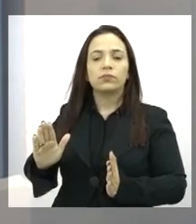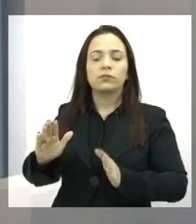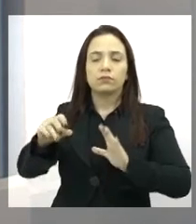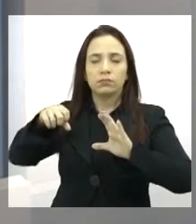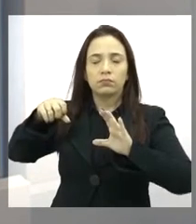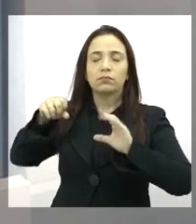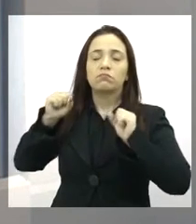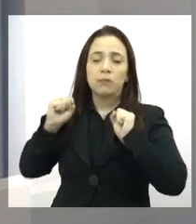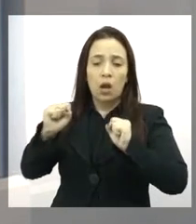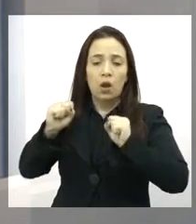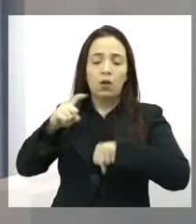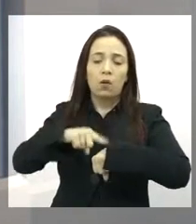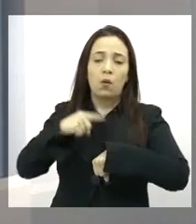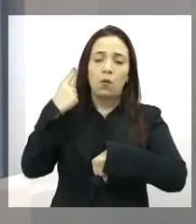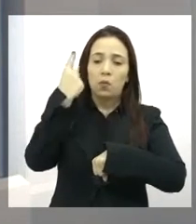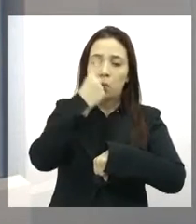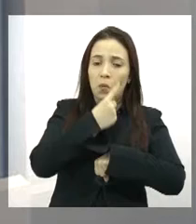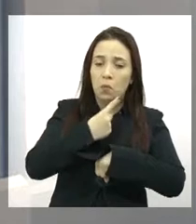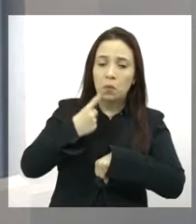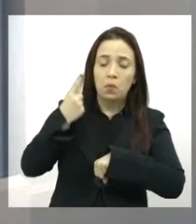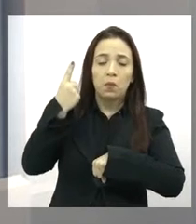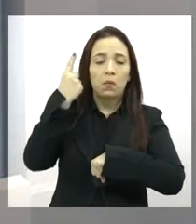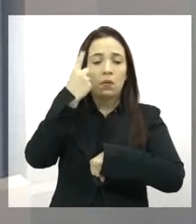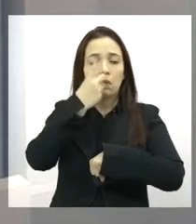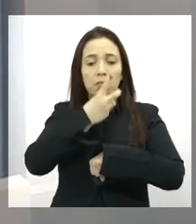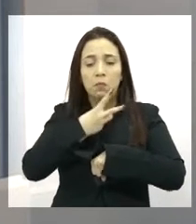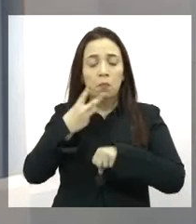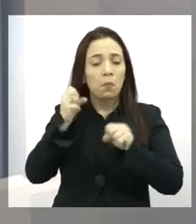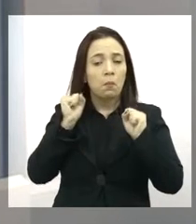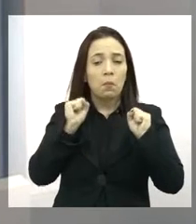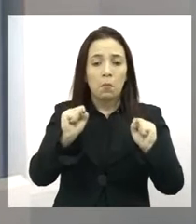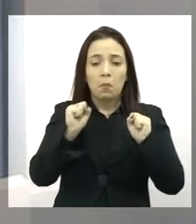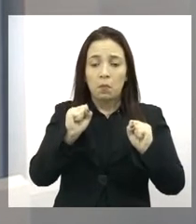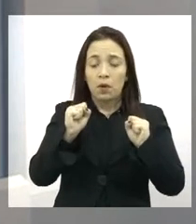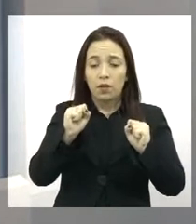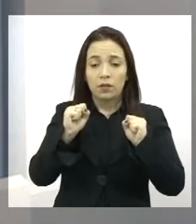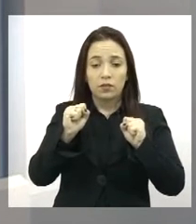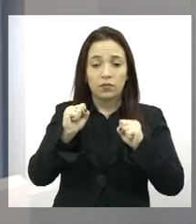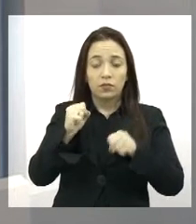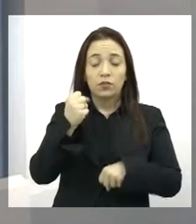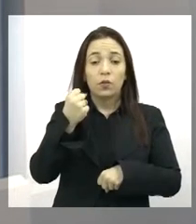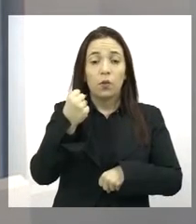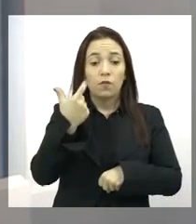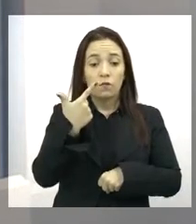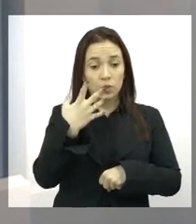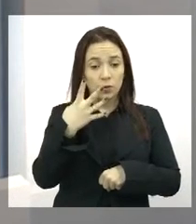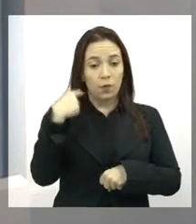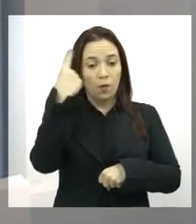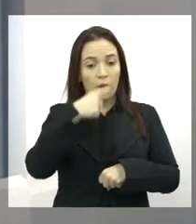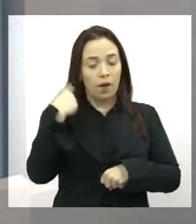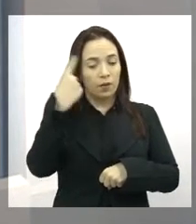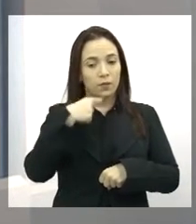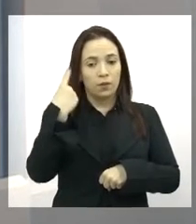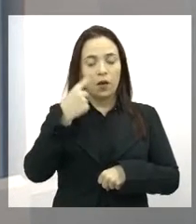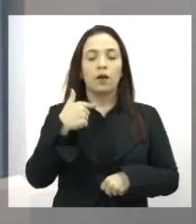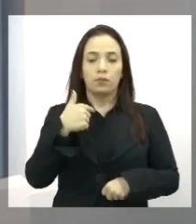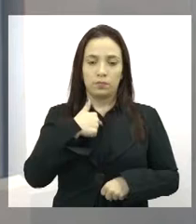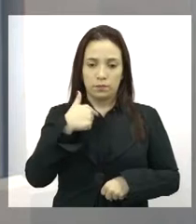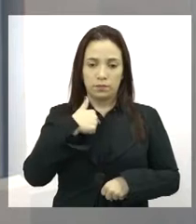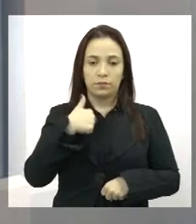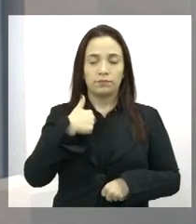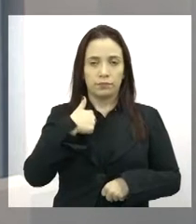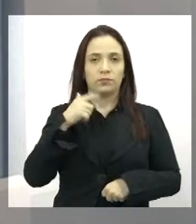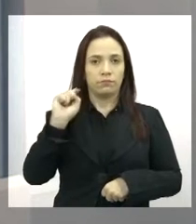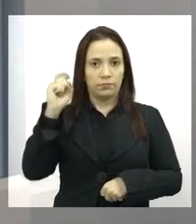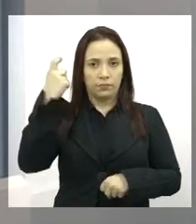ele pode acontecer em uma hora, em 30 minutos, como ele pode passar de 24 horas, né? Eu mesma, quando